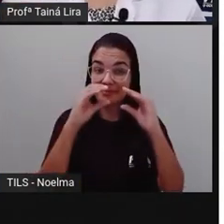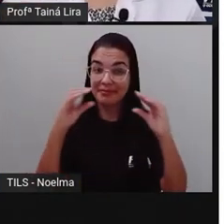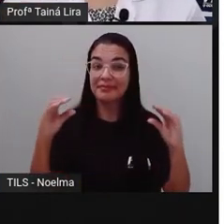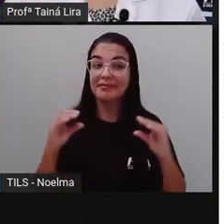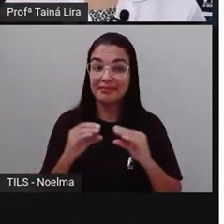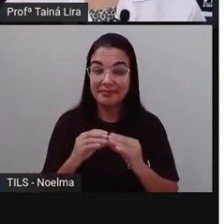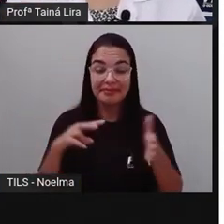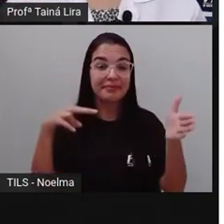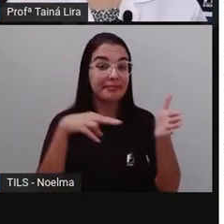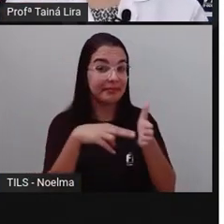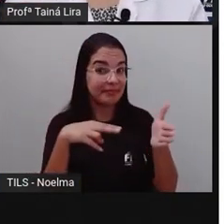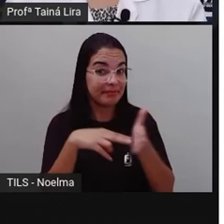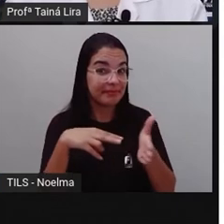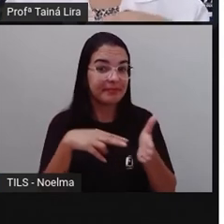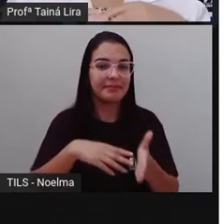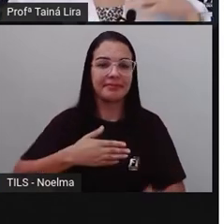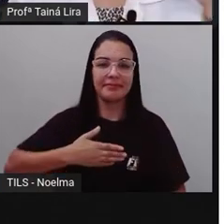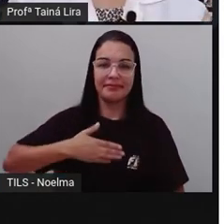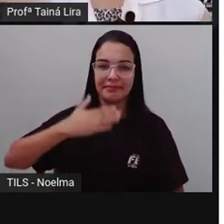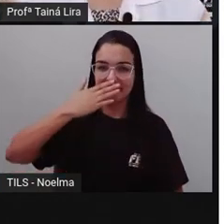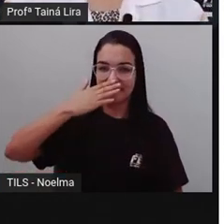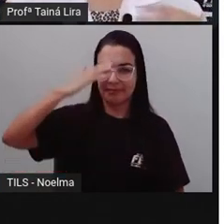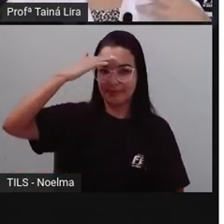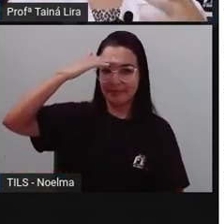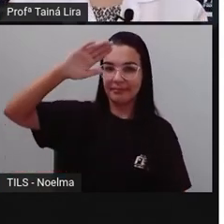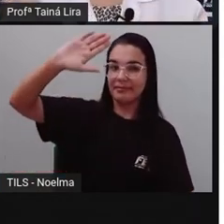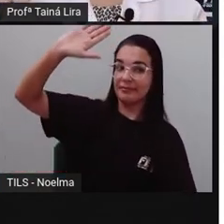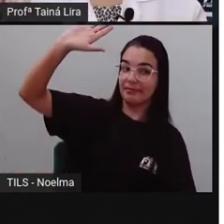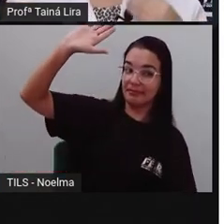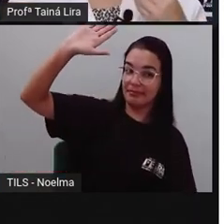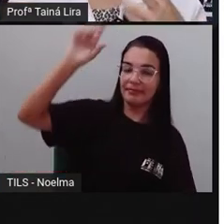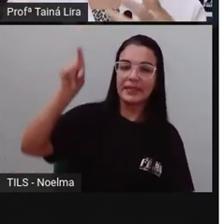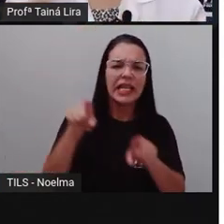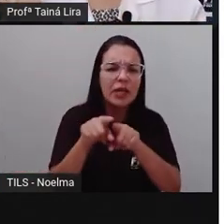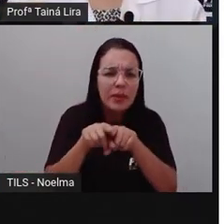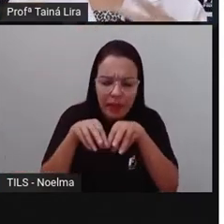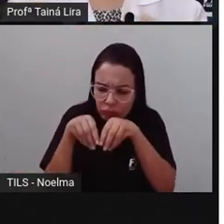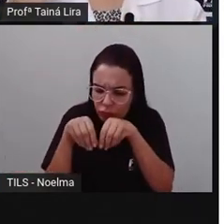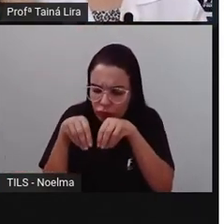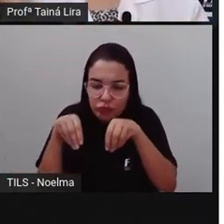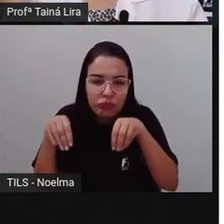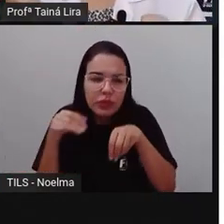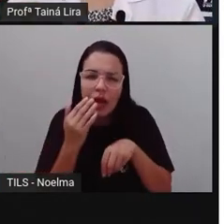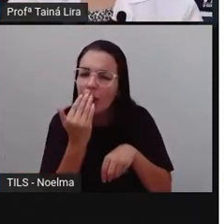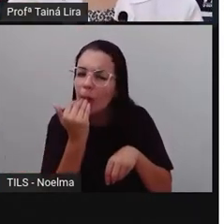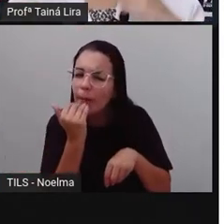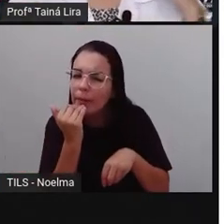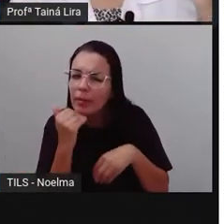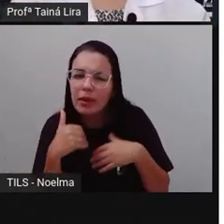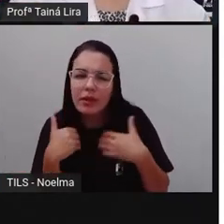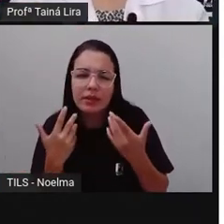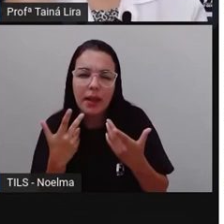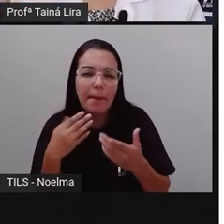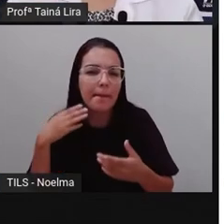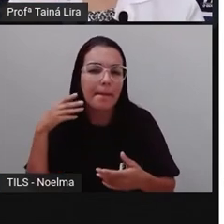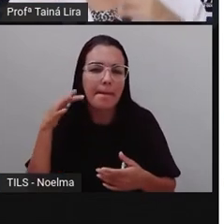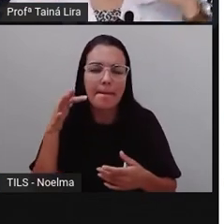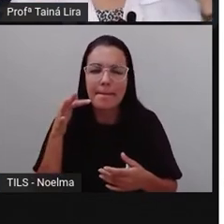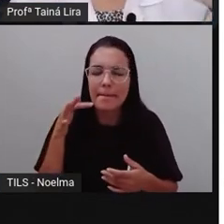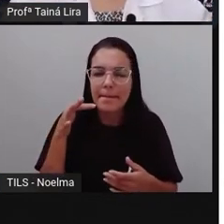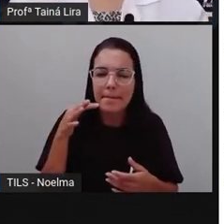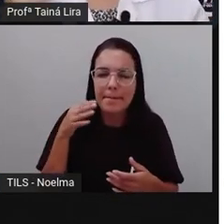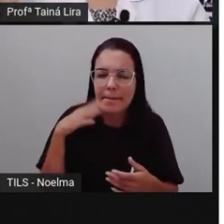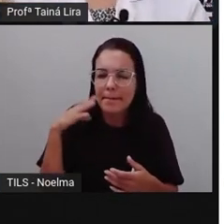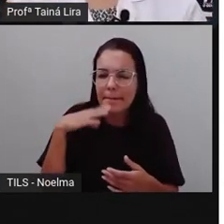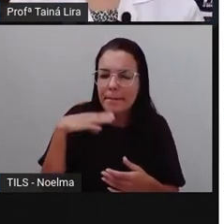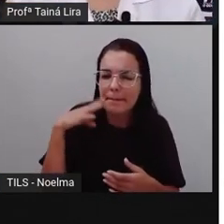temos também a questão do uso dos temperos, né? Esses temperinhos que nós usamos aí na nossa comida, a pimenta, o cravo, a